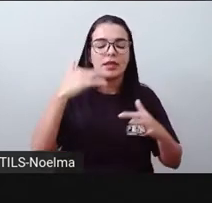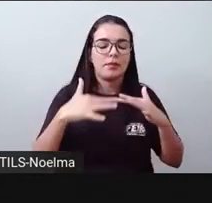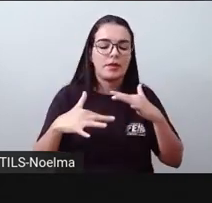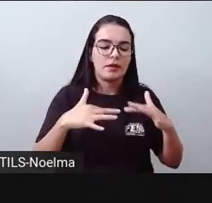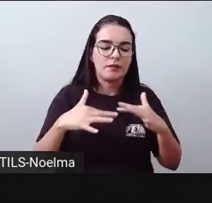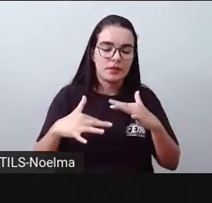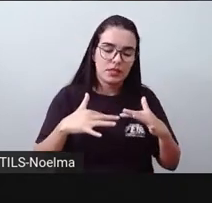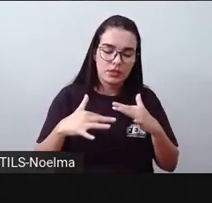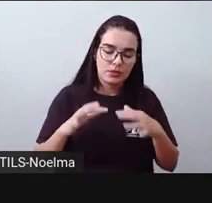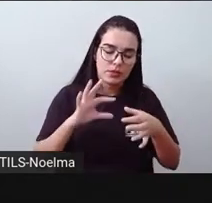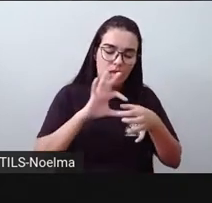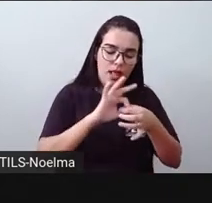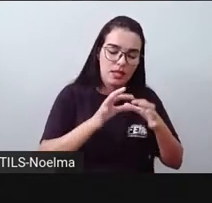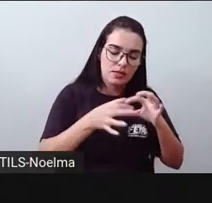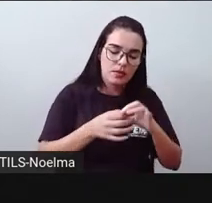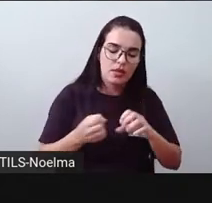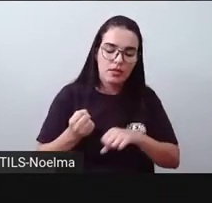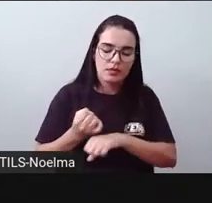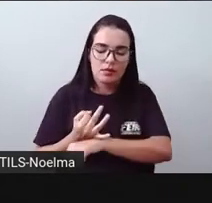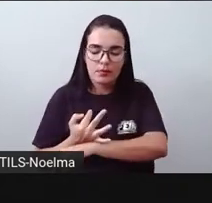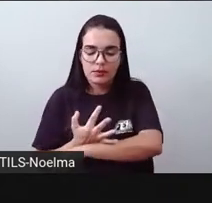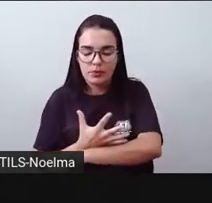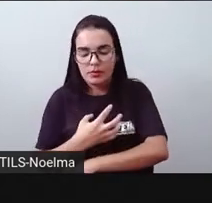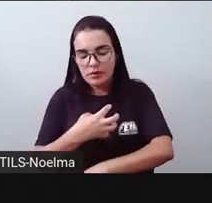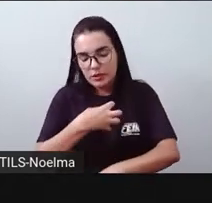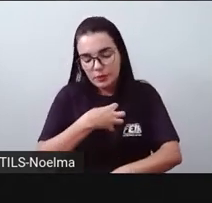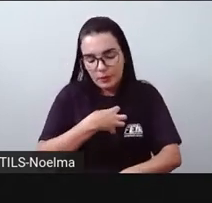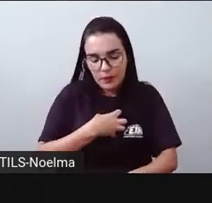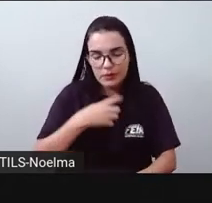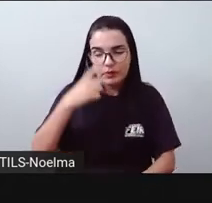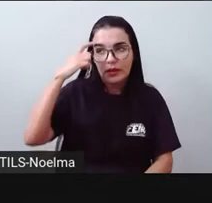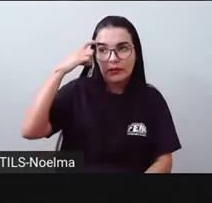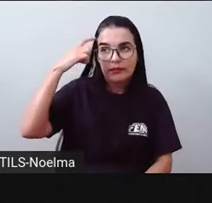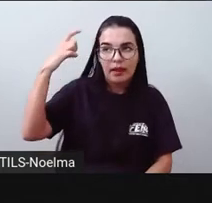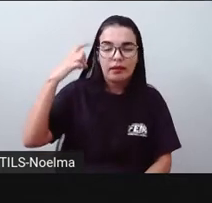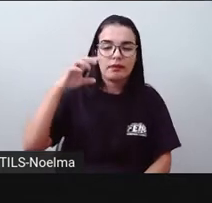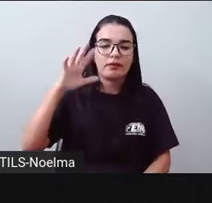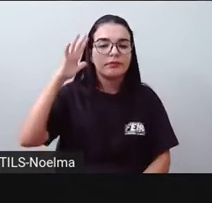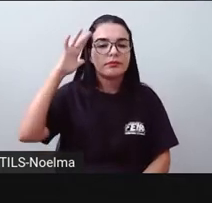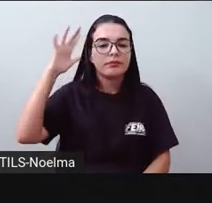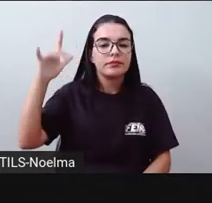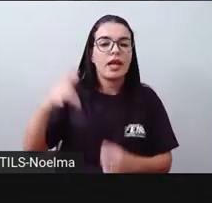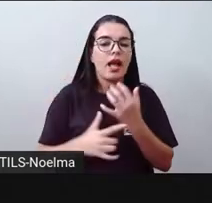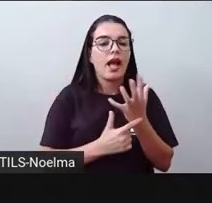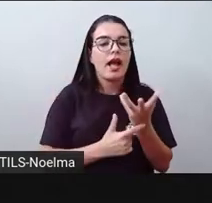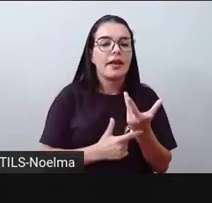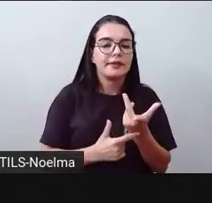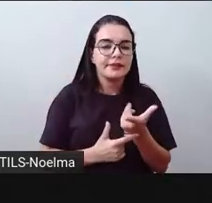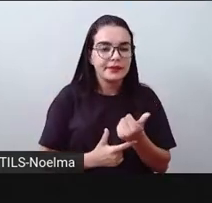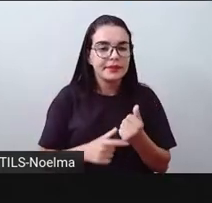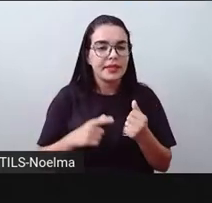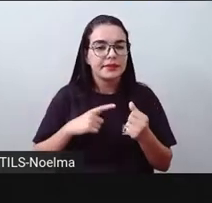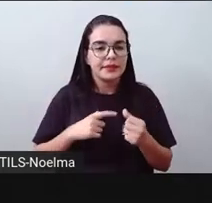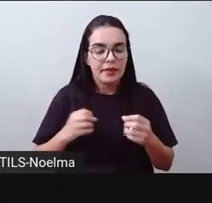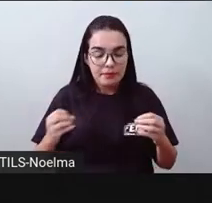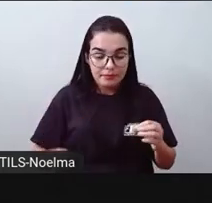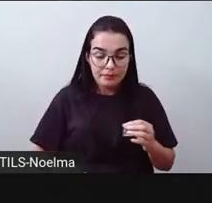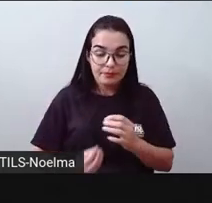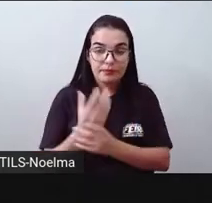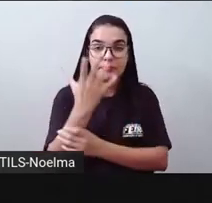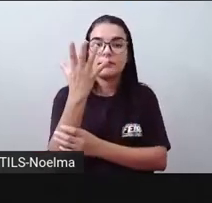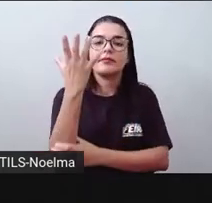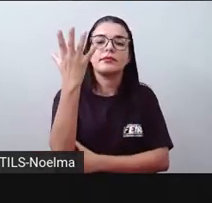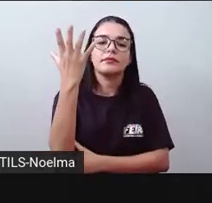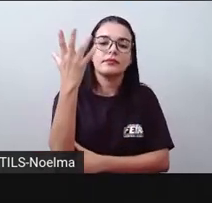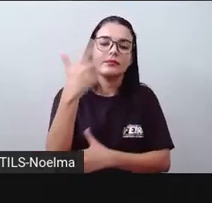relacionadas às emoções, aos sentimentos, às ideias de artistas que vão refletir